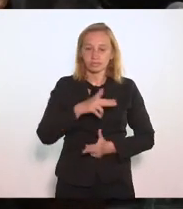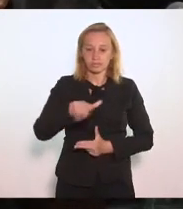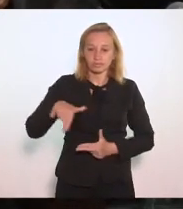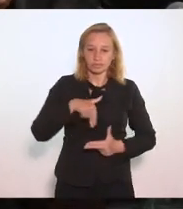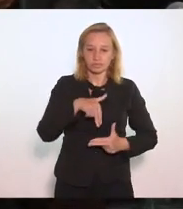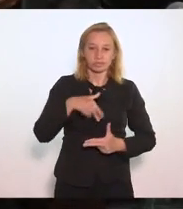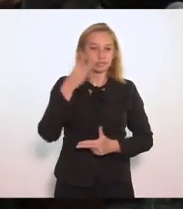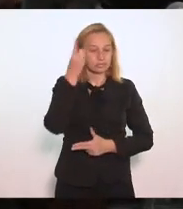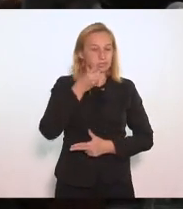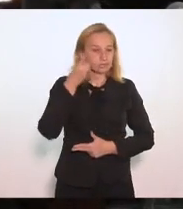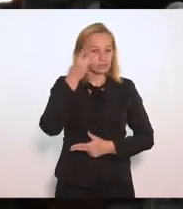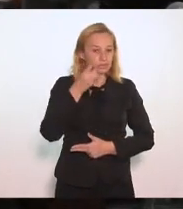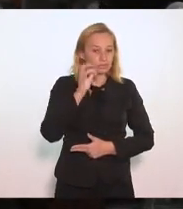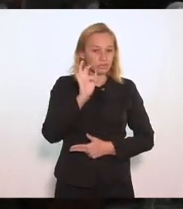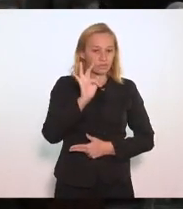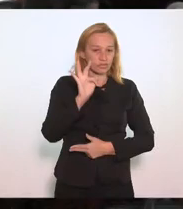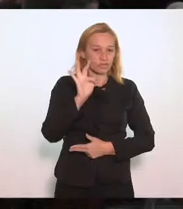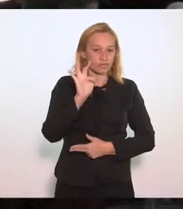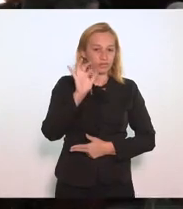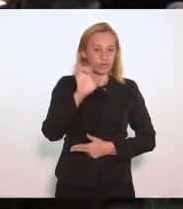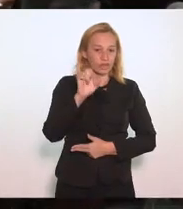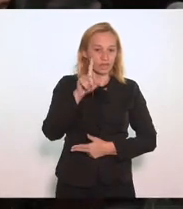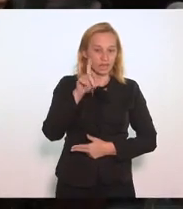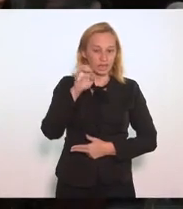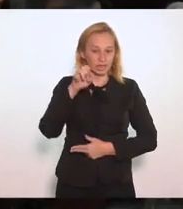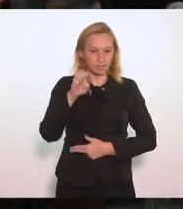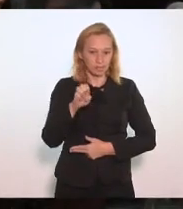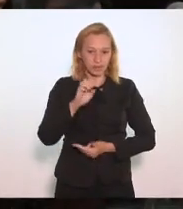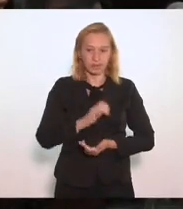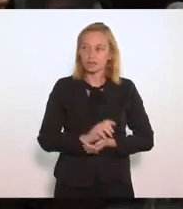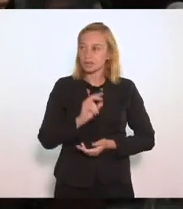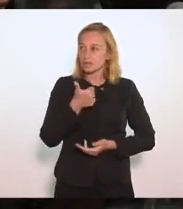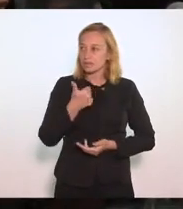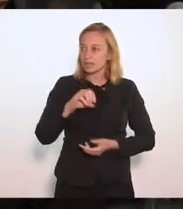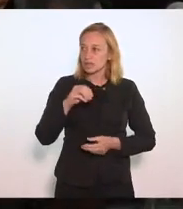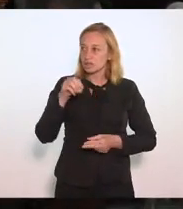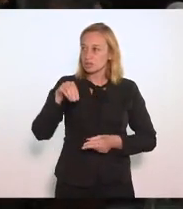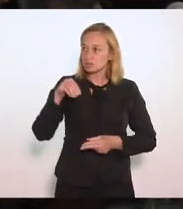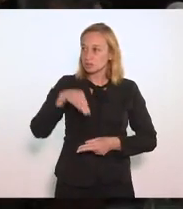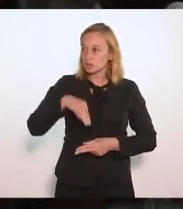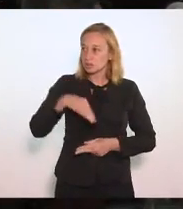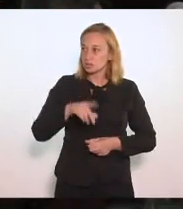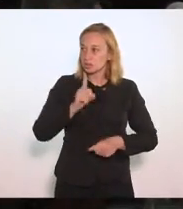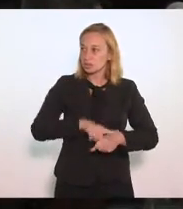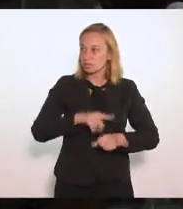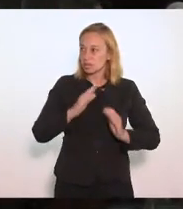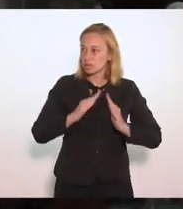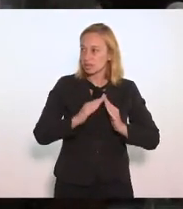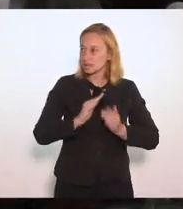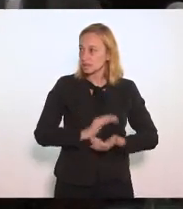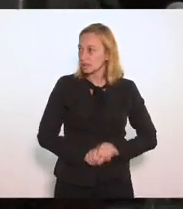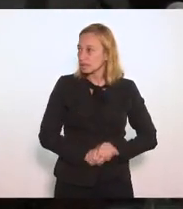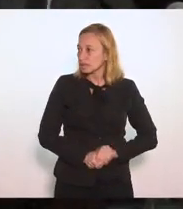Escrito É o nobre deputado Felipe Peixoto Com a excelência Dispõe de dez Minutos No tempo Regimental